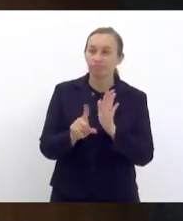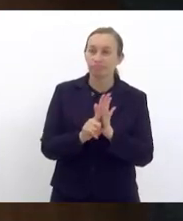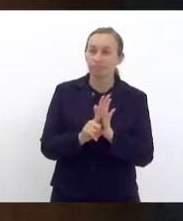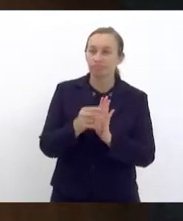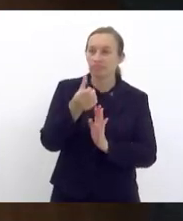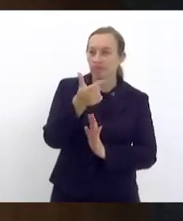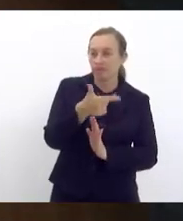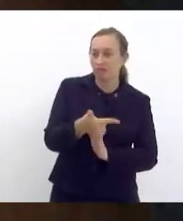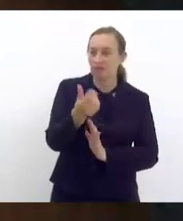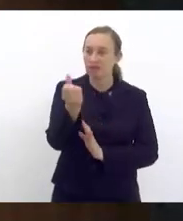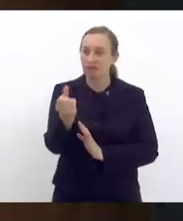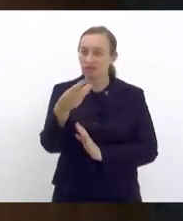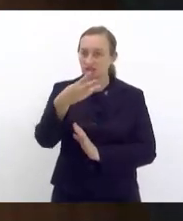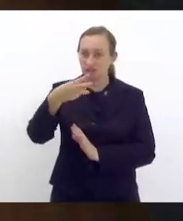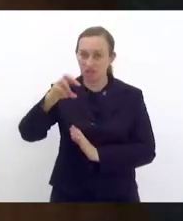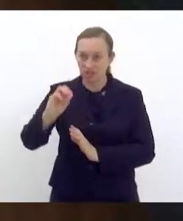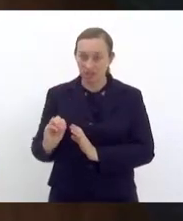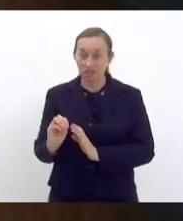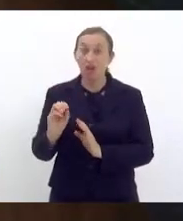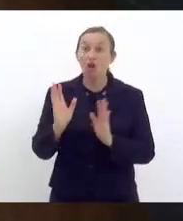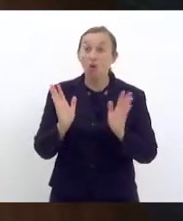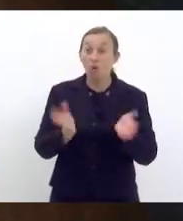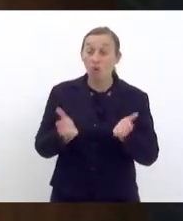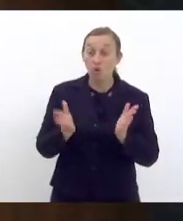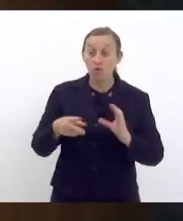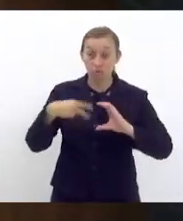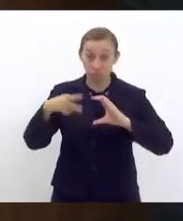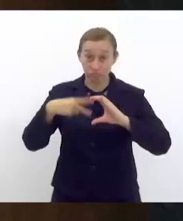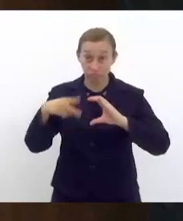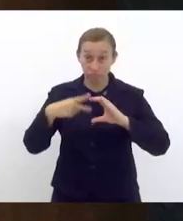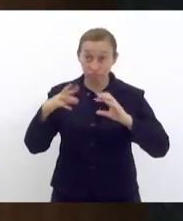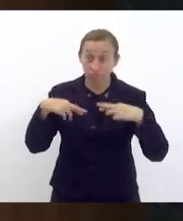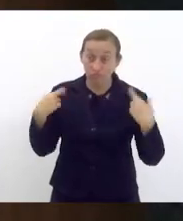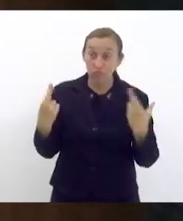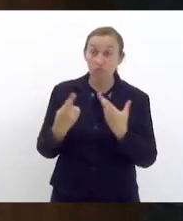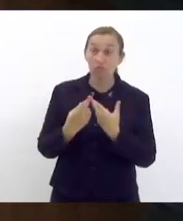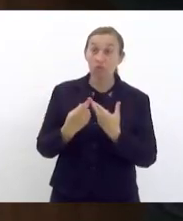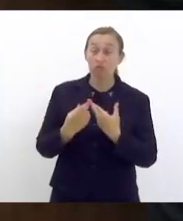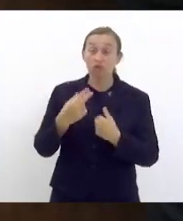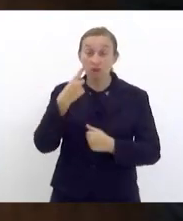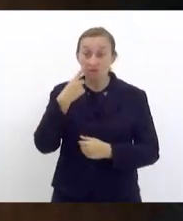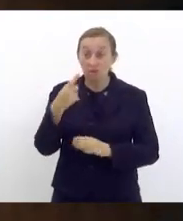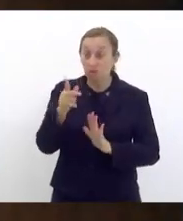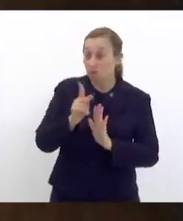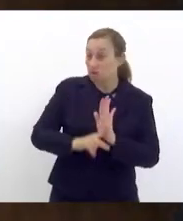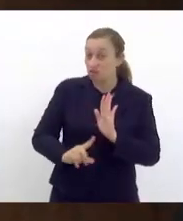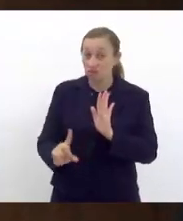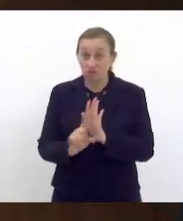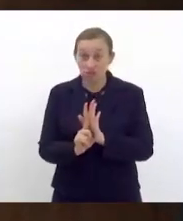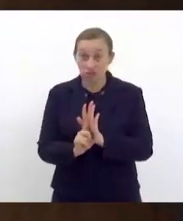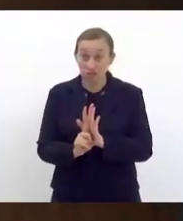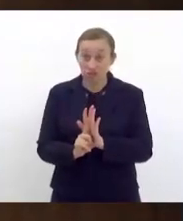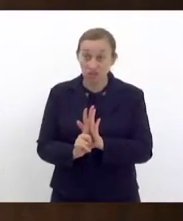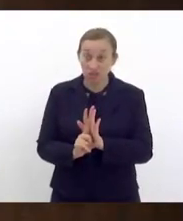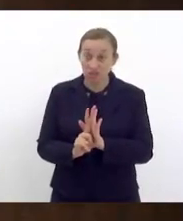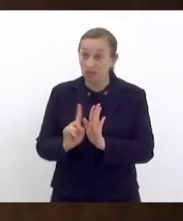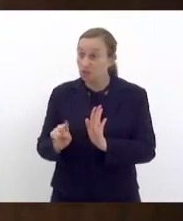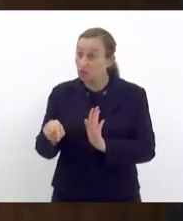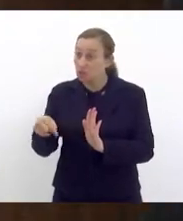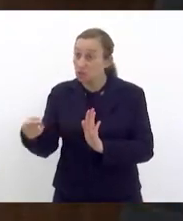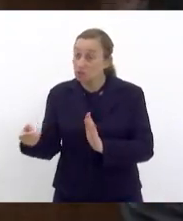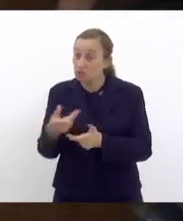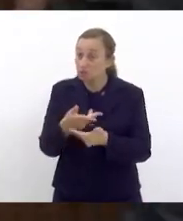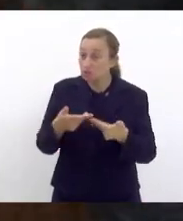2630. Hoje a Câmara Federal se reúne para apreciar um projeto de lei que, dentre tantas outras